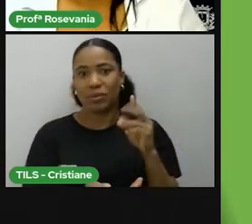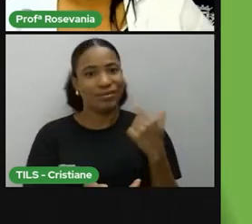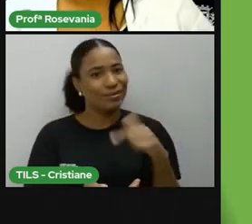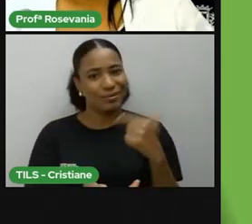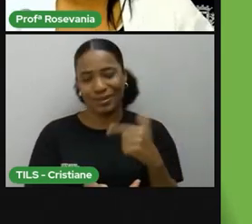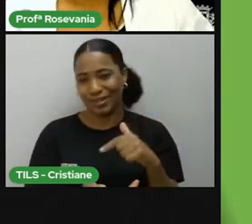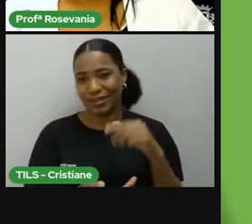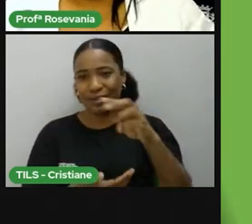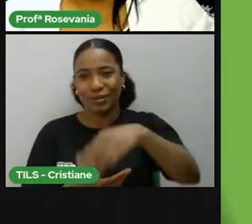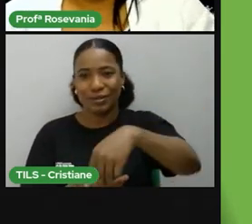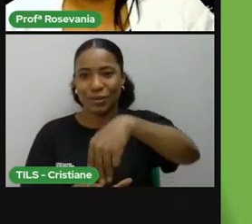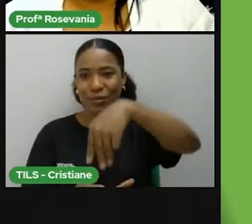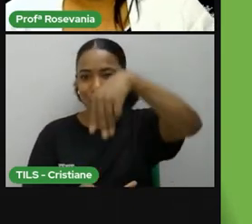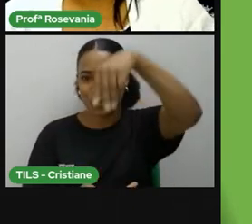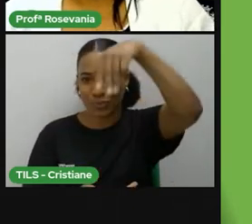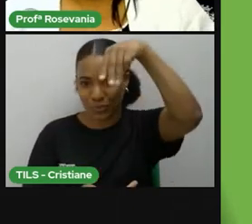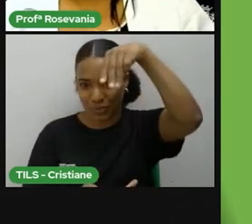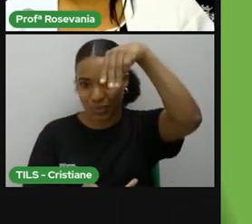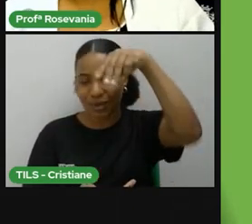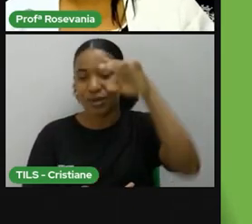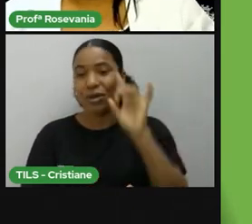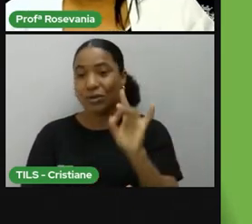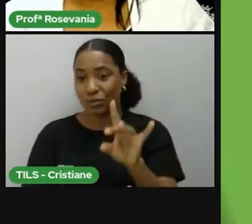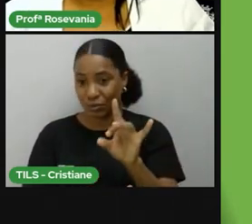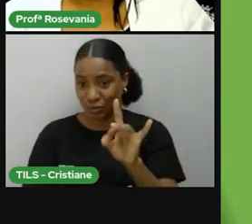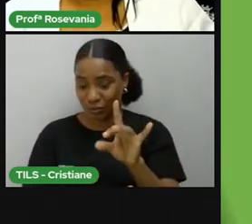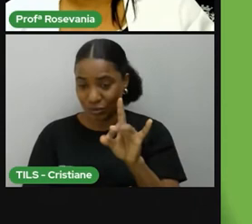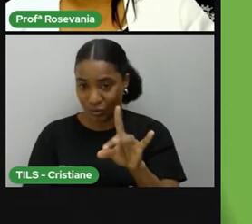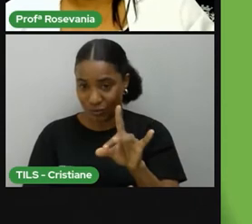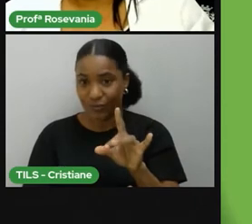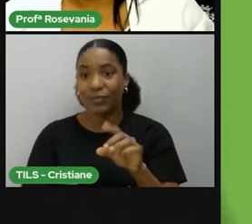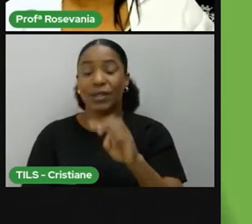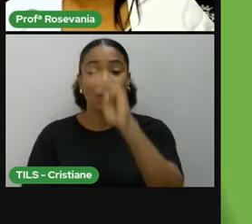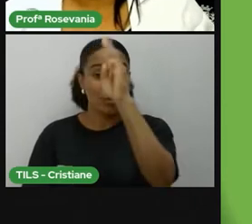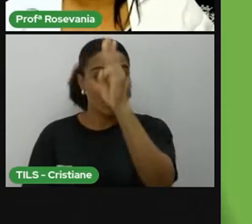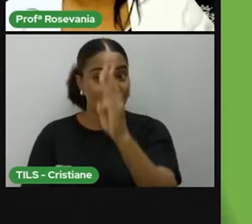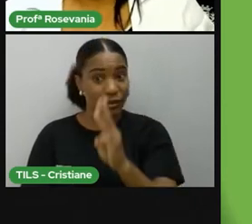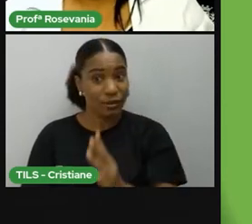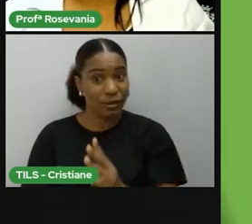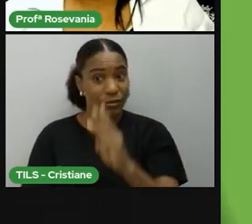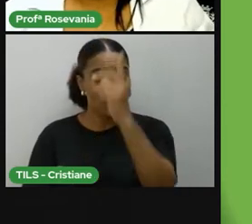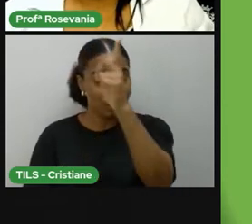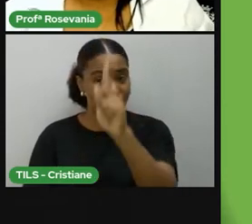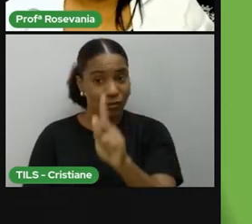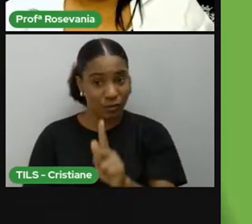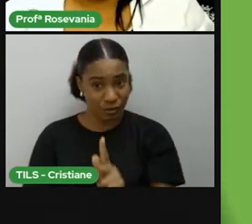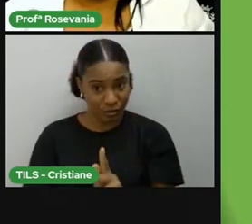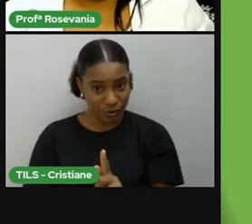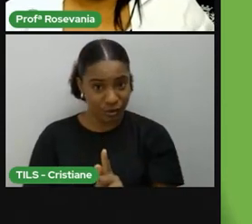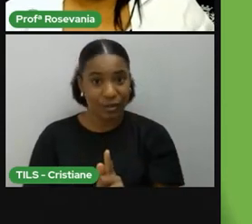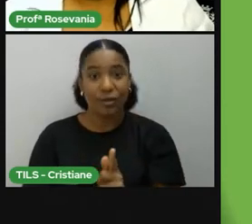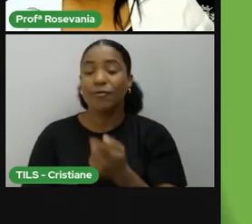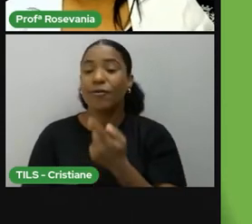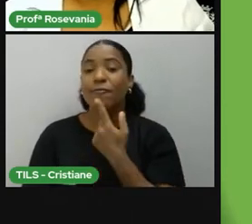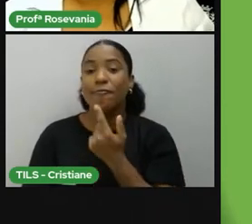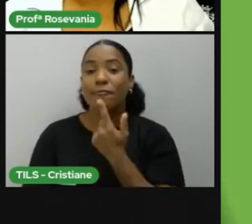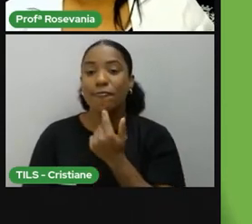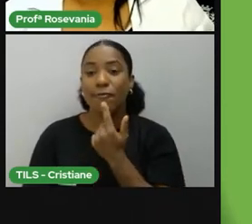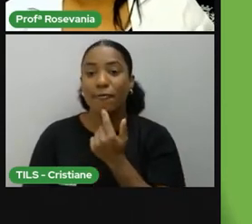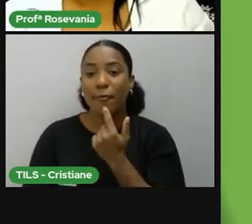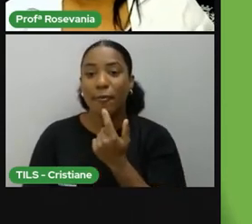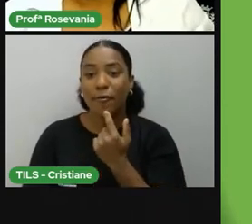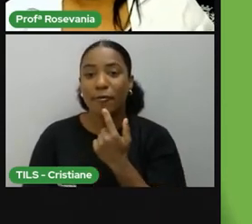observa, né, nos paralelos. Partindo do meridiano de Greenwich. Então, essa linha vermelhinha aqui é o